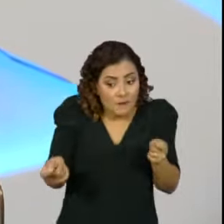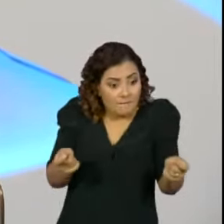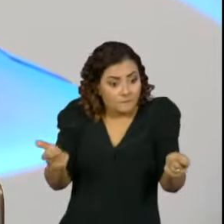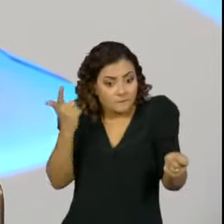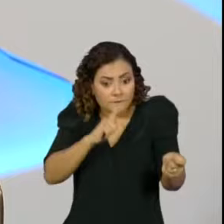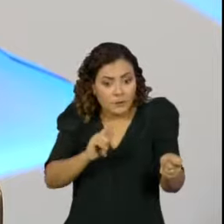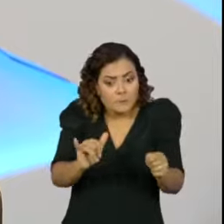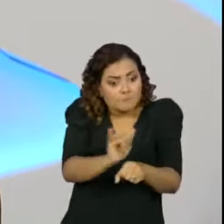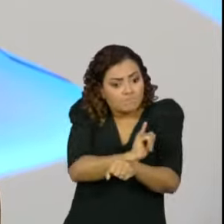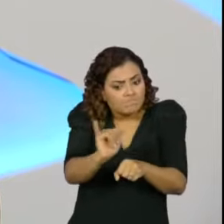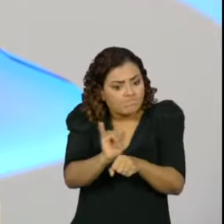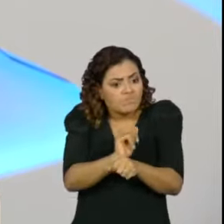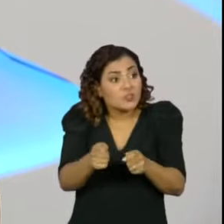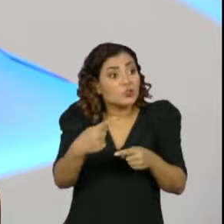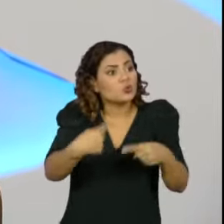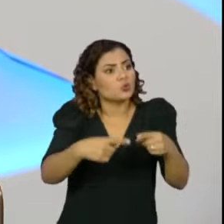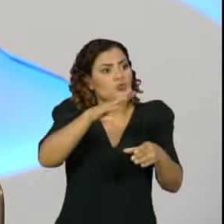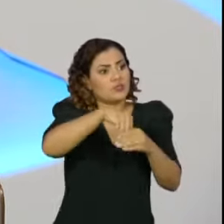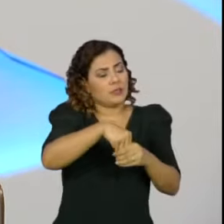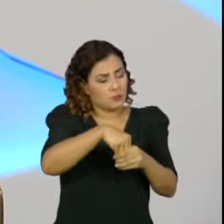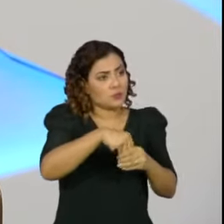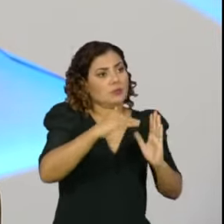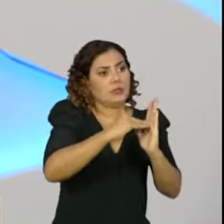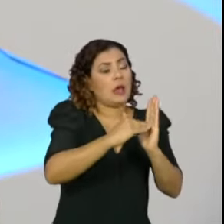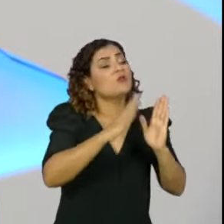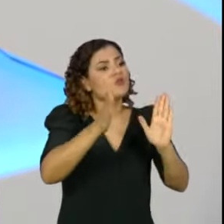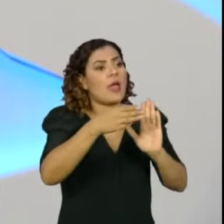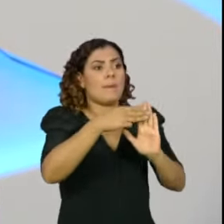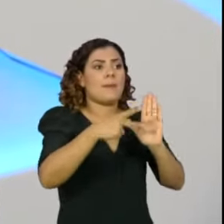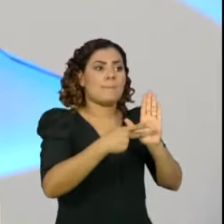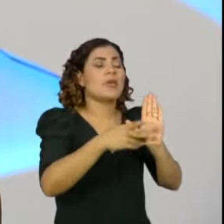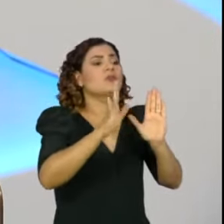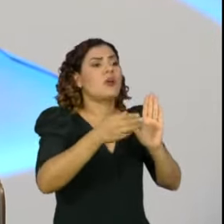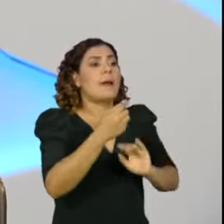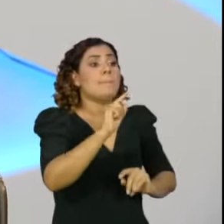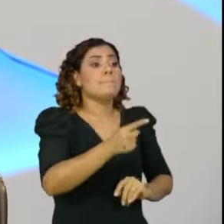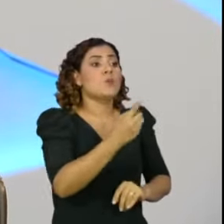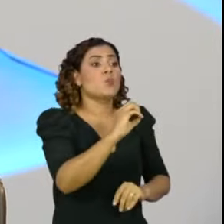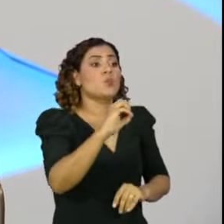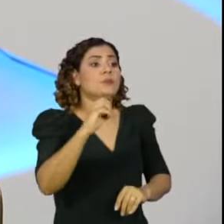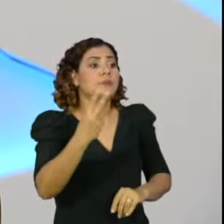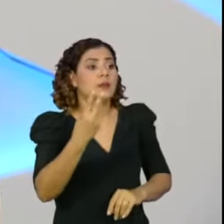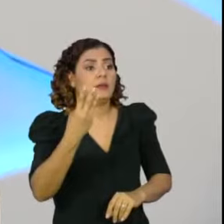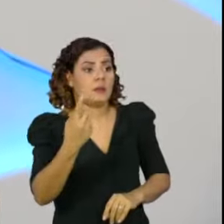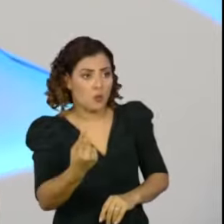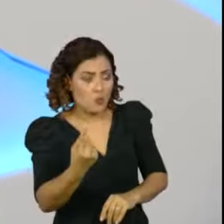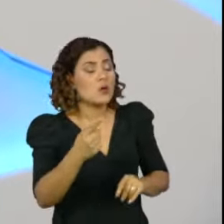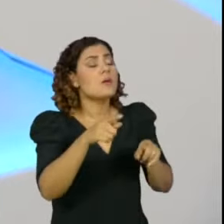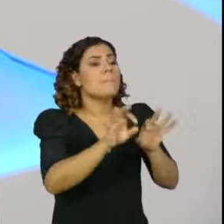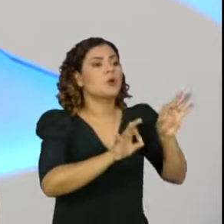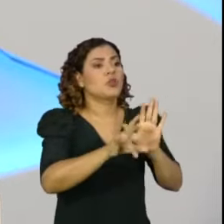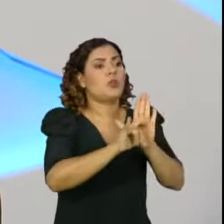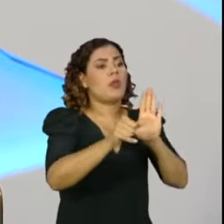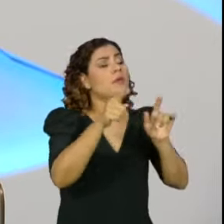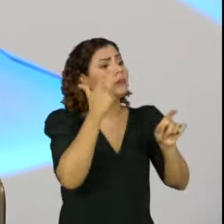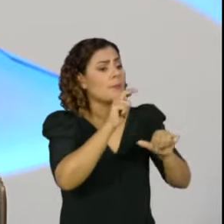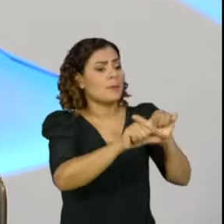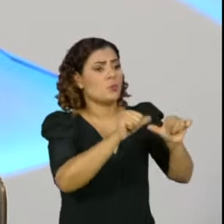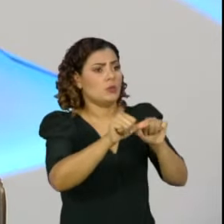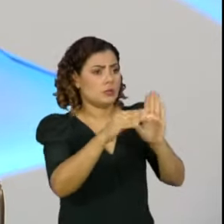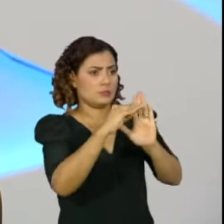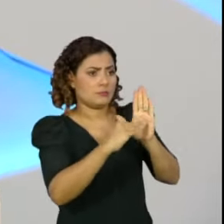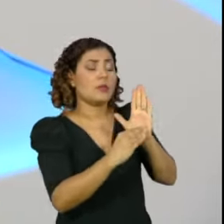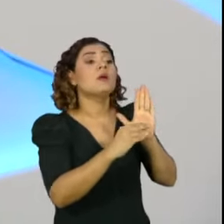permitimos discutir no Senado Federal, foi entregue à medida provisória 1031, que é uma reedição do projeto de lei com algumas modificações que foram